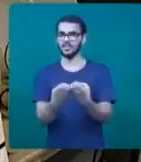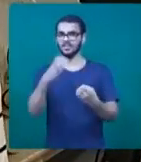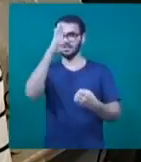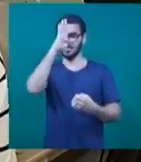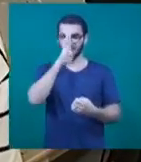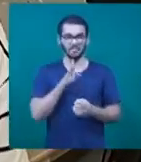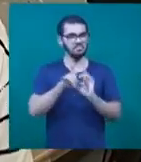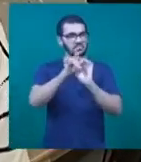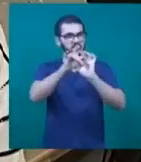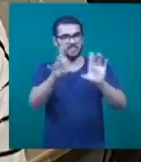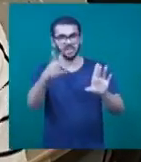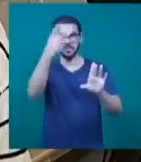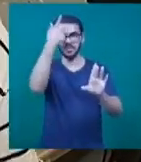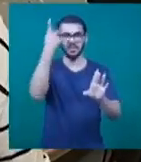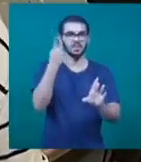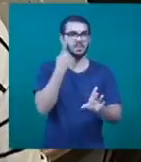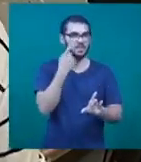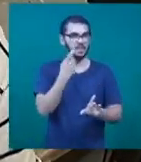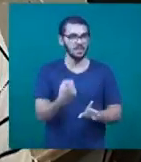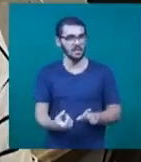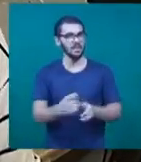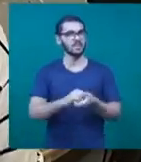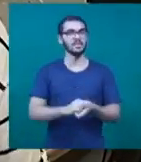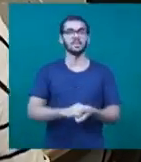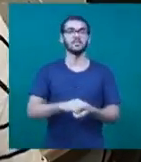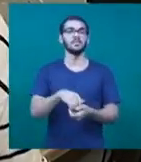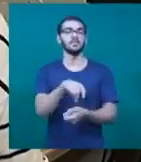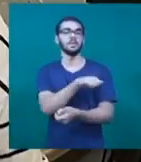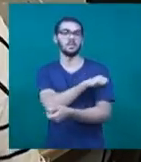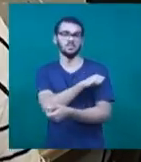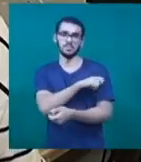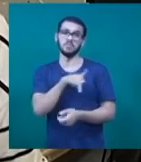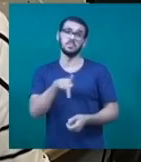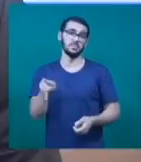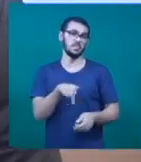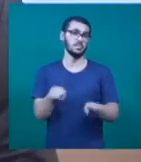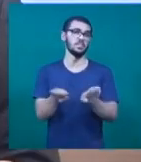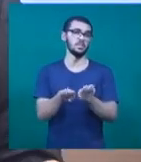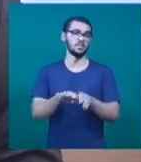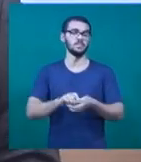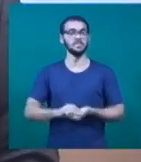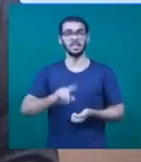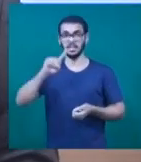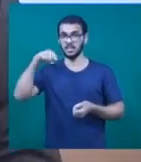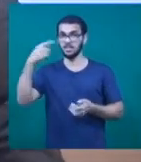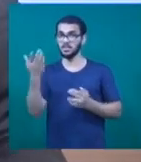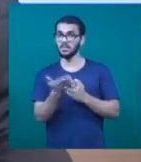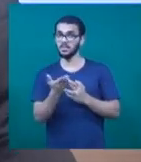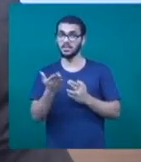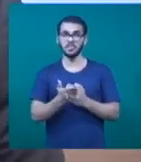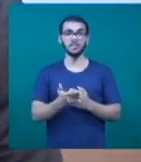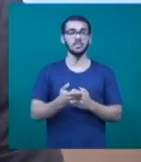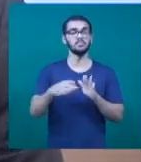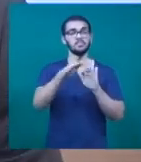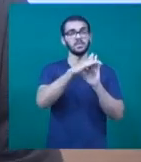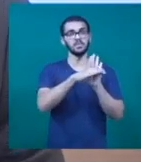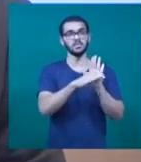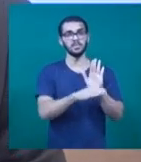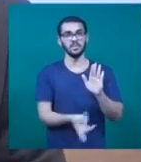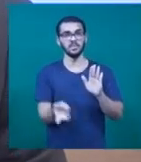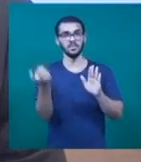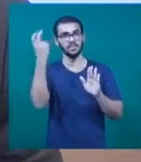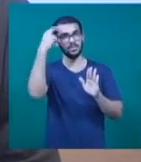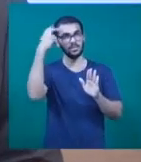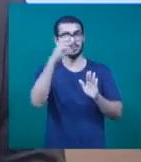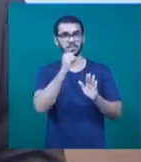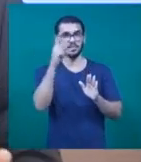aberto a quem tiver interesse, não só professores e alunos. Flávio, é com você. E depois do intervalo, tem a Agenda Cultural para o fim de